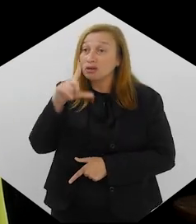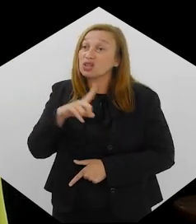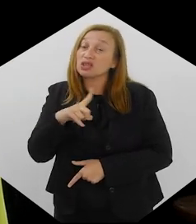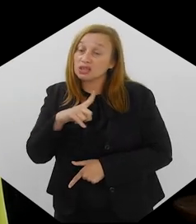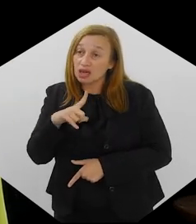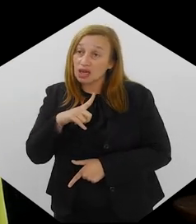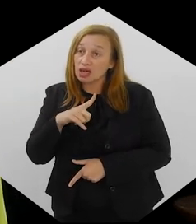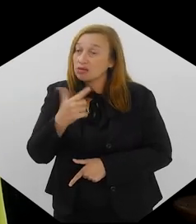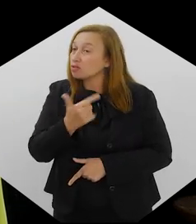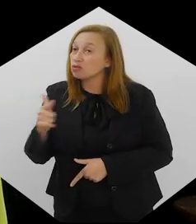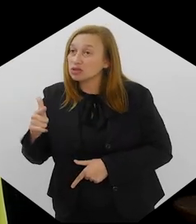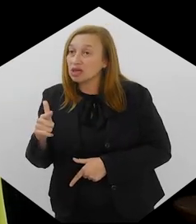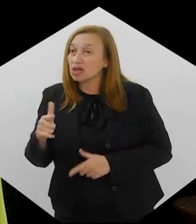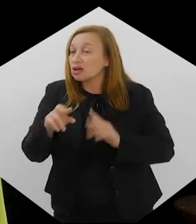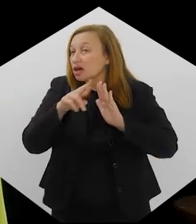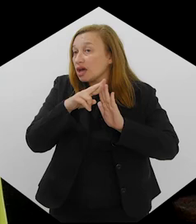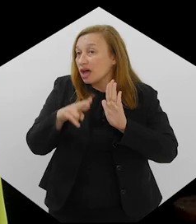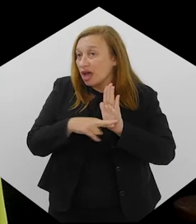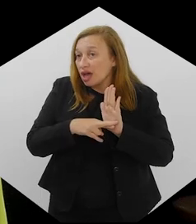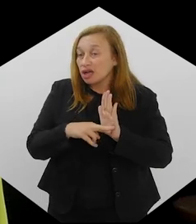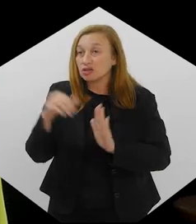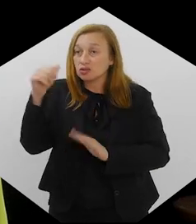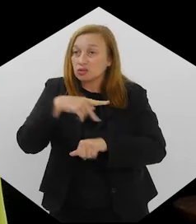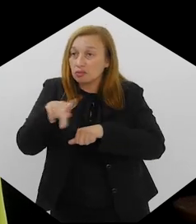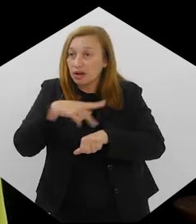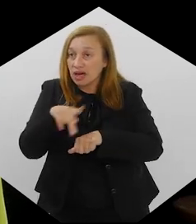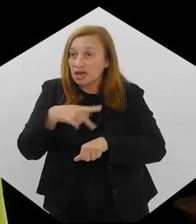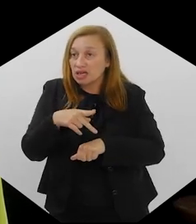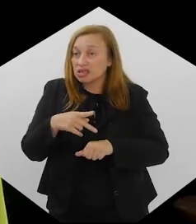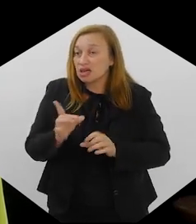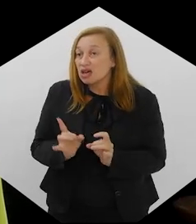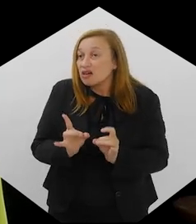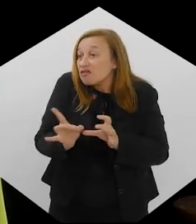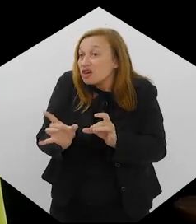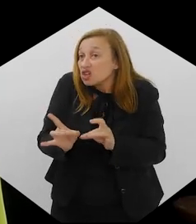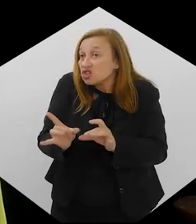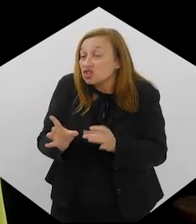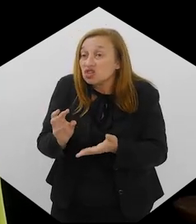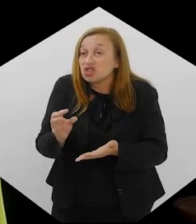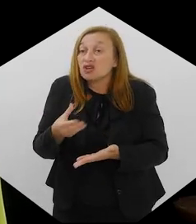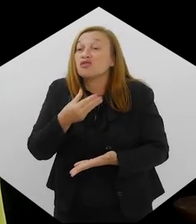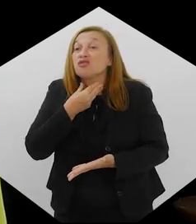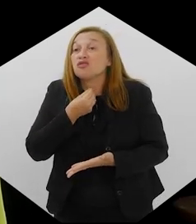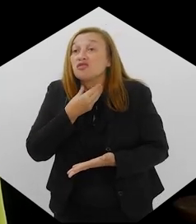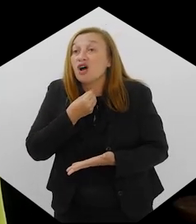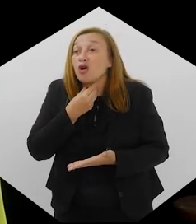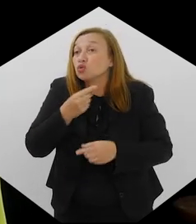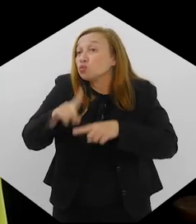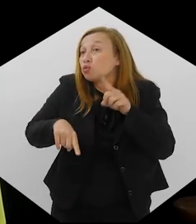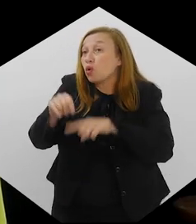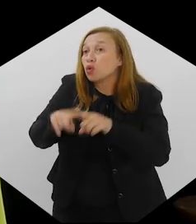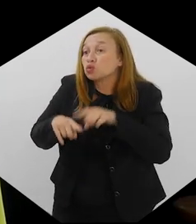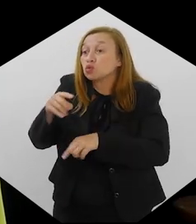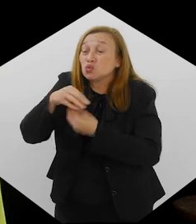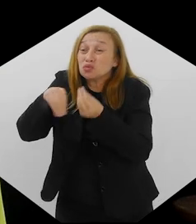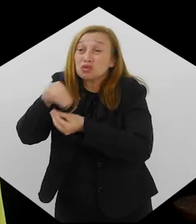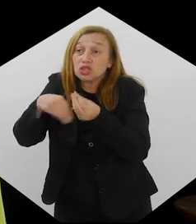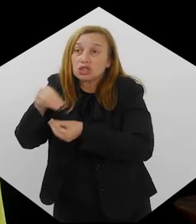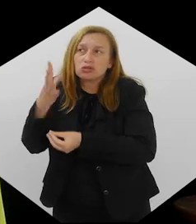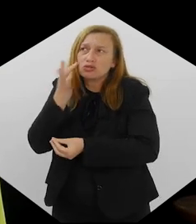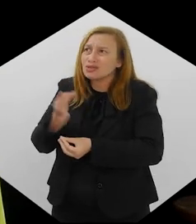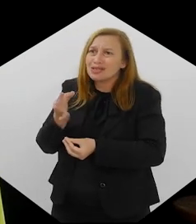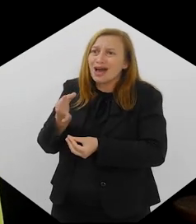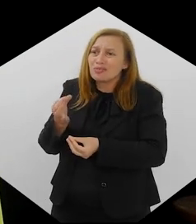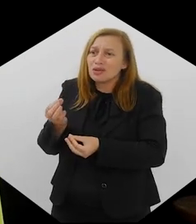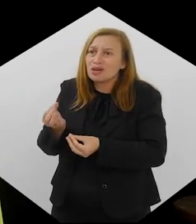dele não ter essa regulamentação aqui no país, muitas vezes ser importado aí, contar talvez com falsificações também, substâncias que muitas